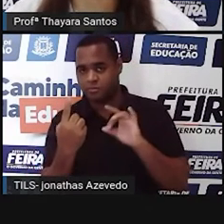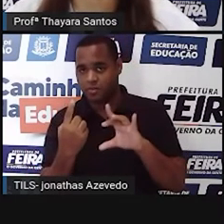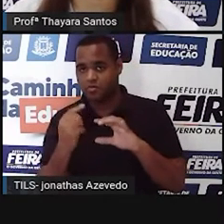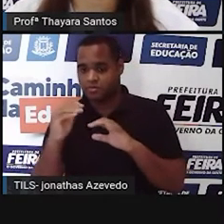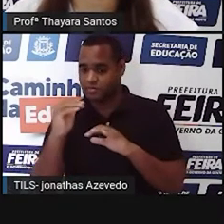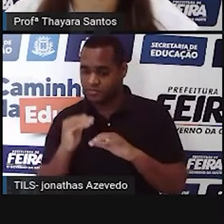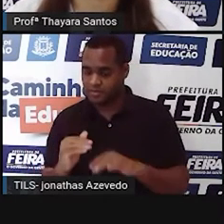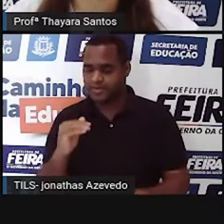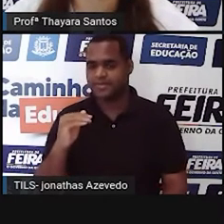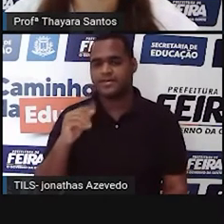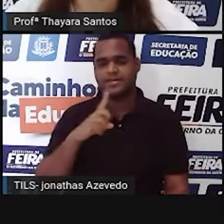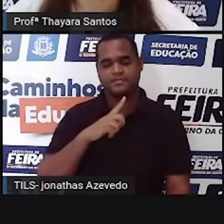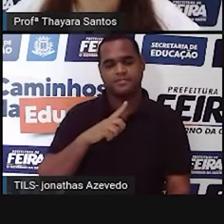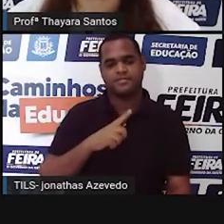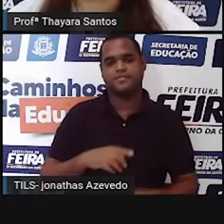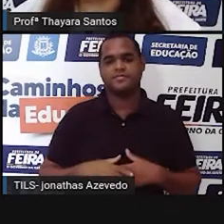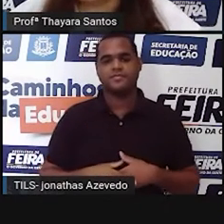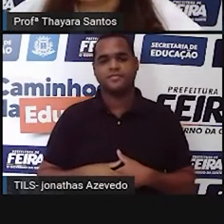abaixo da vesícula seminal.